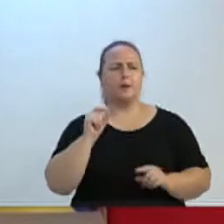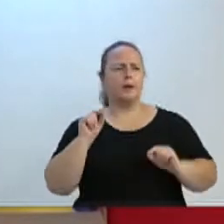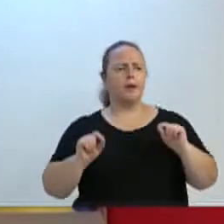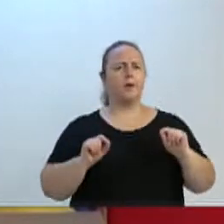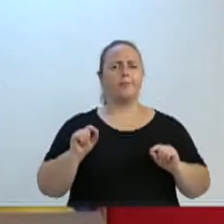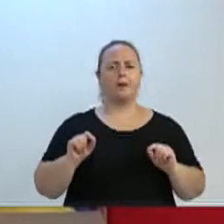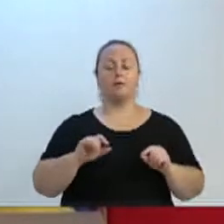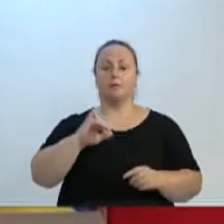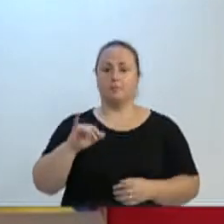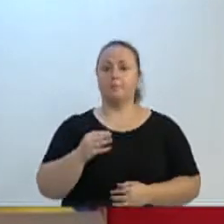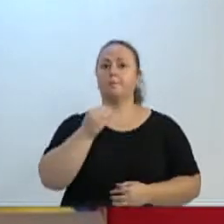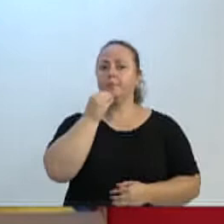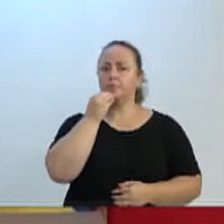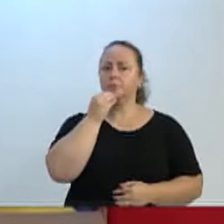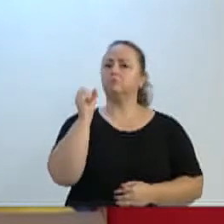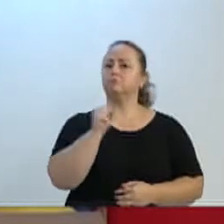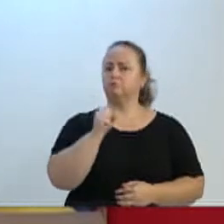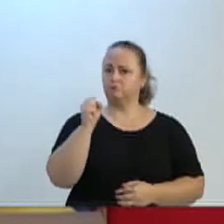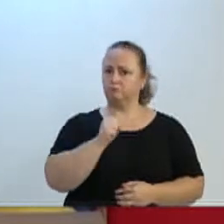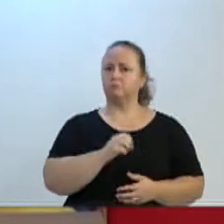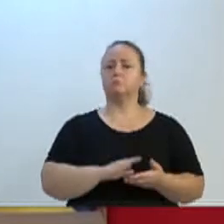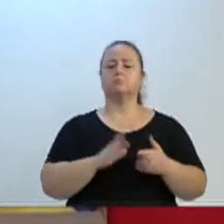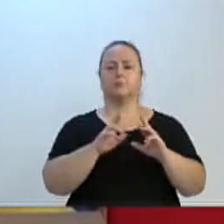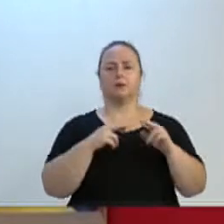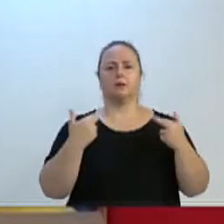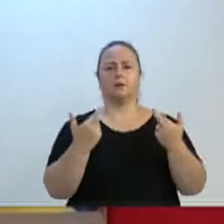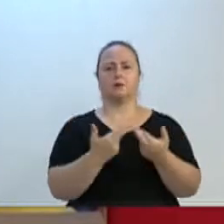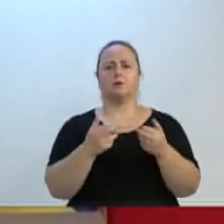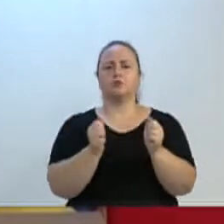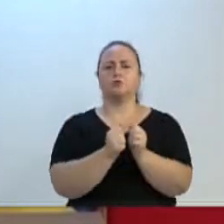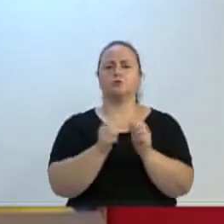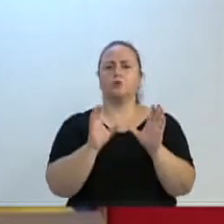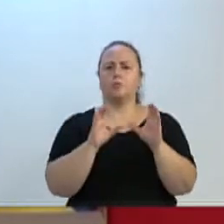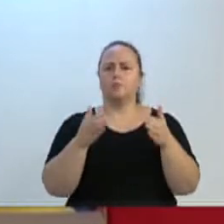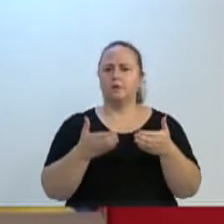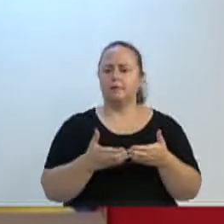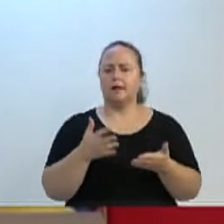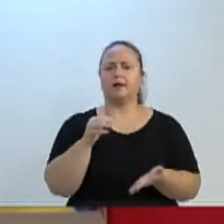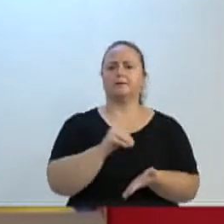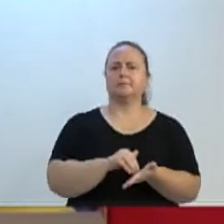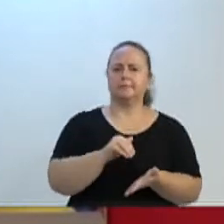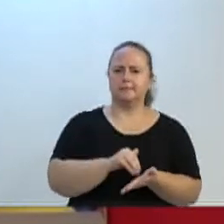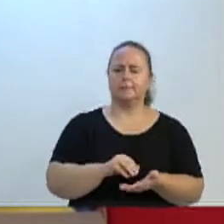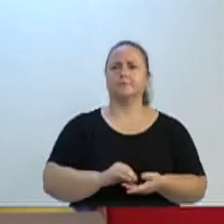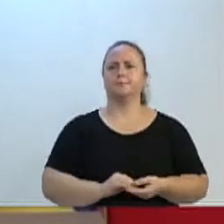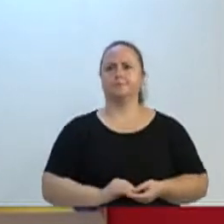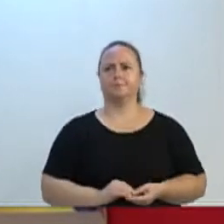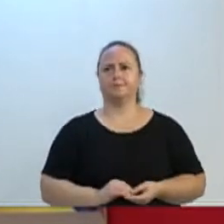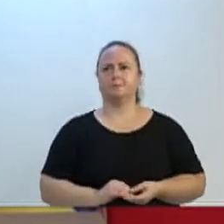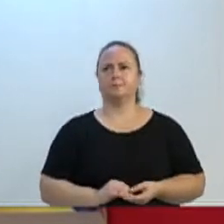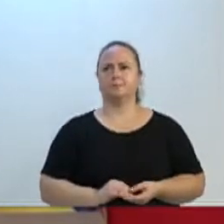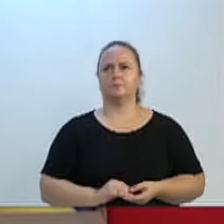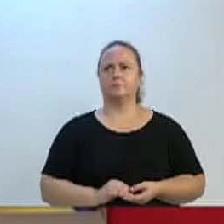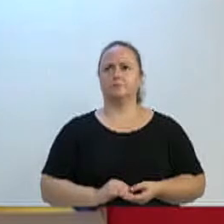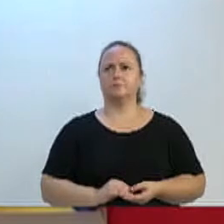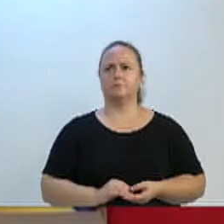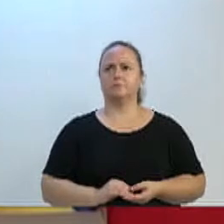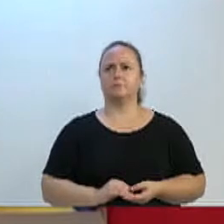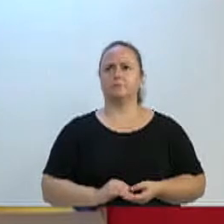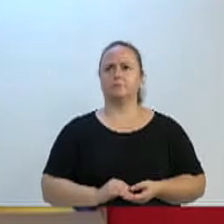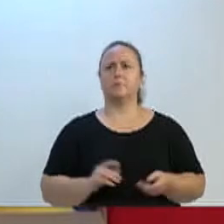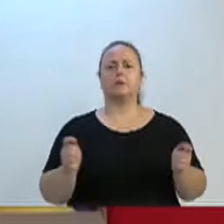Tive a oportunidade de várias vezes ter reunião com a comunidade, junto com os secretariados, e podemos ser